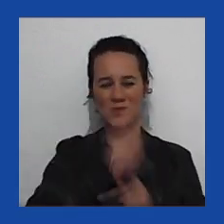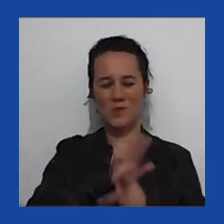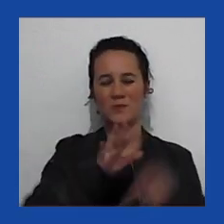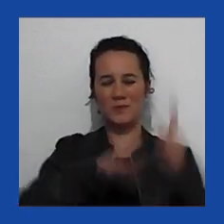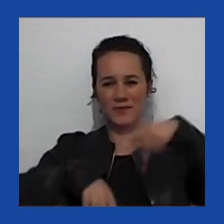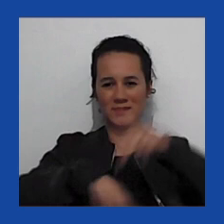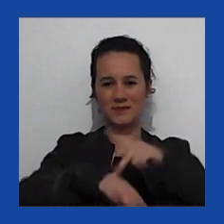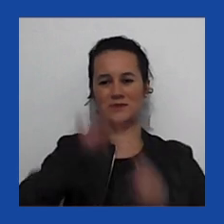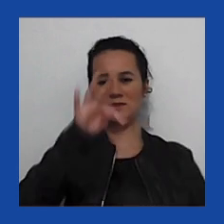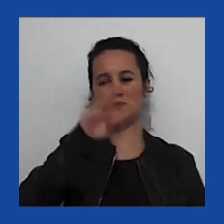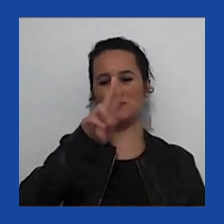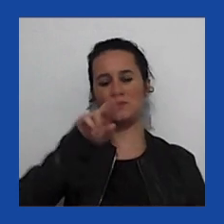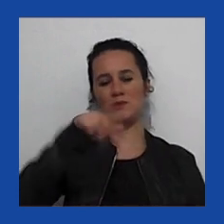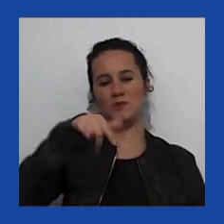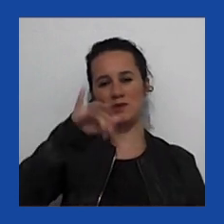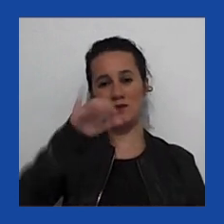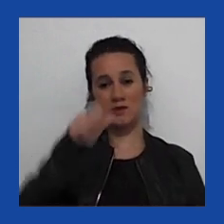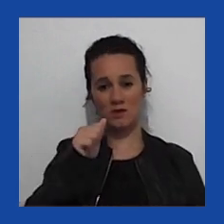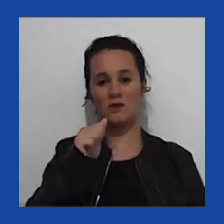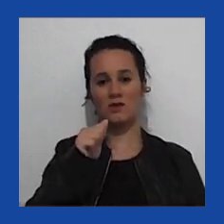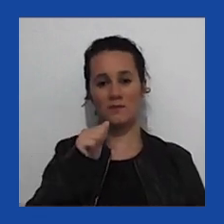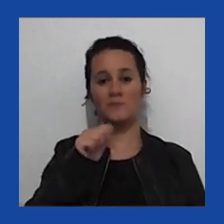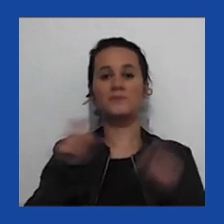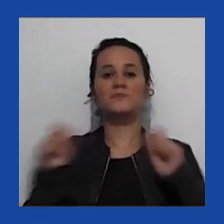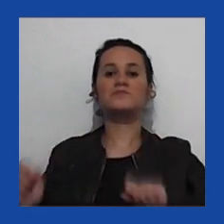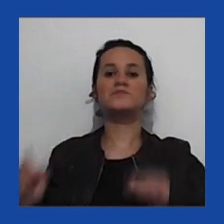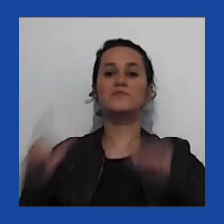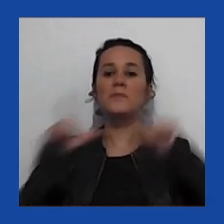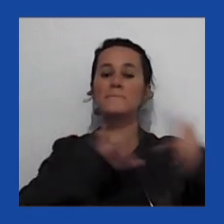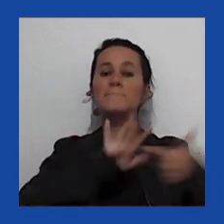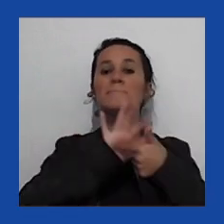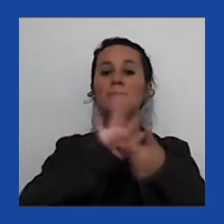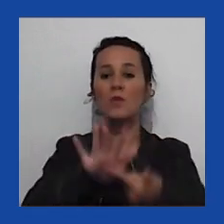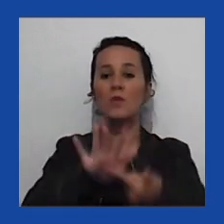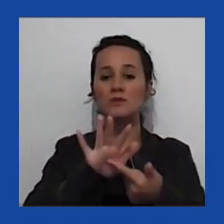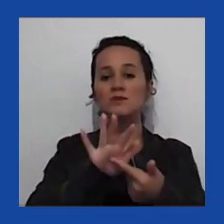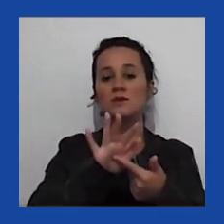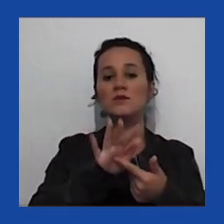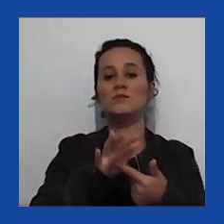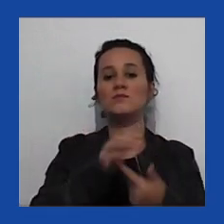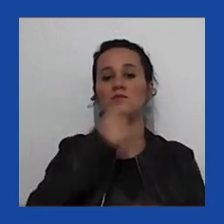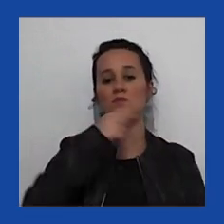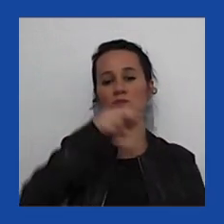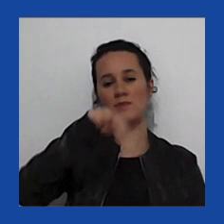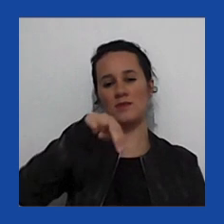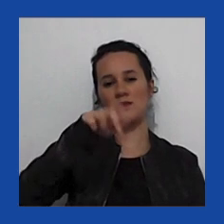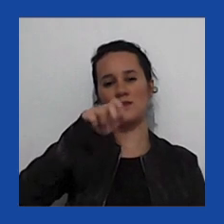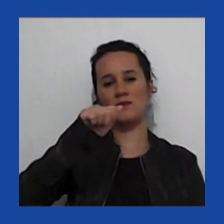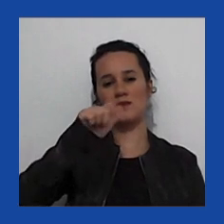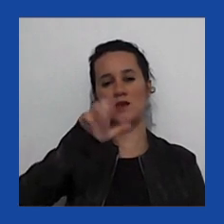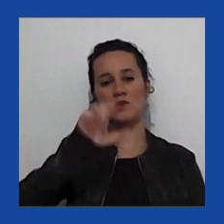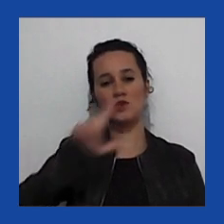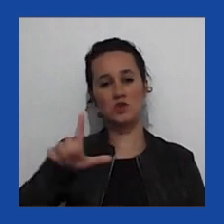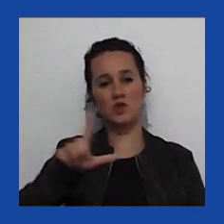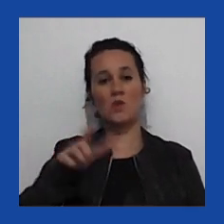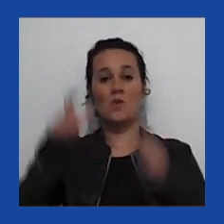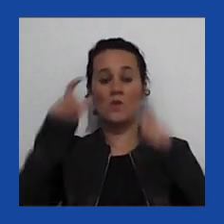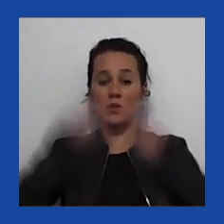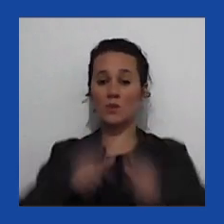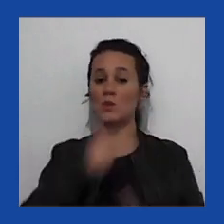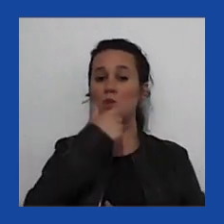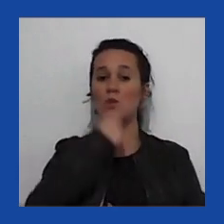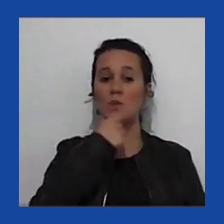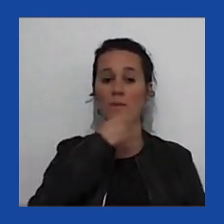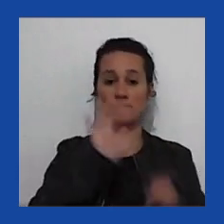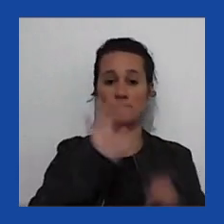Partido de Justiça em Desenvolvimento. O próximo slide mostra Nigel Farage, uma figura do meio